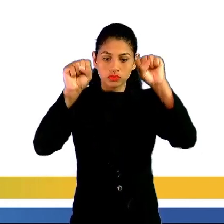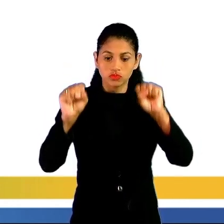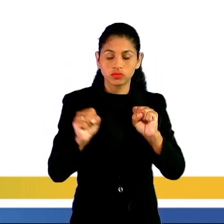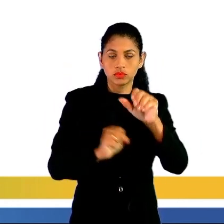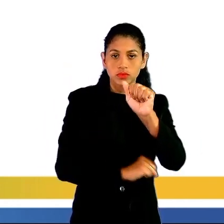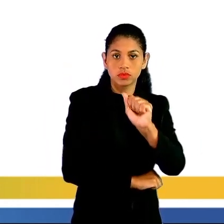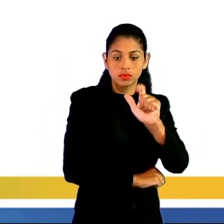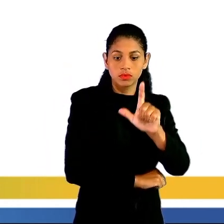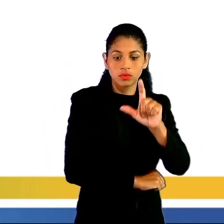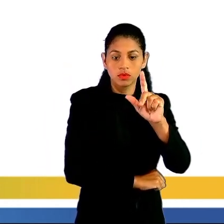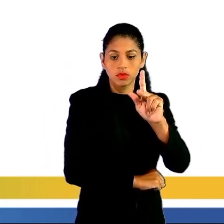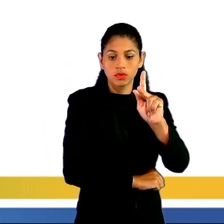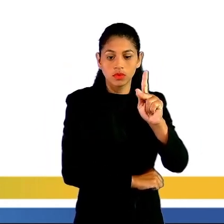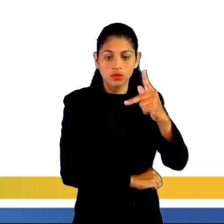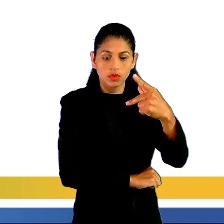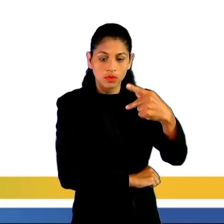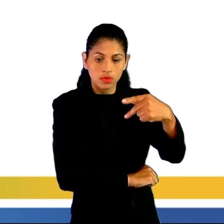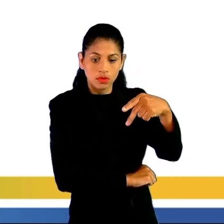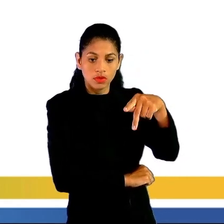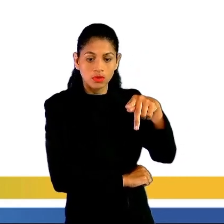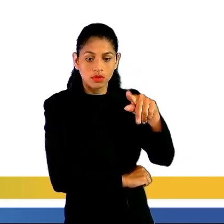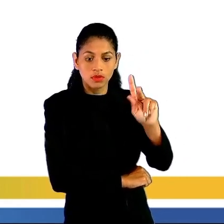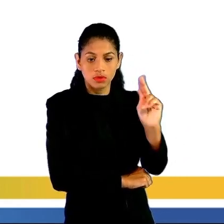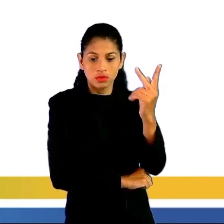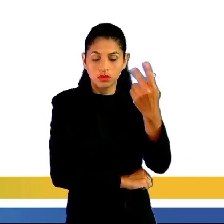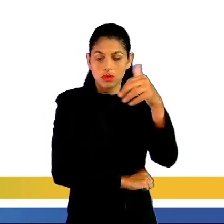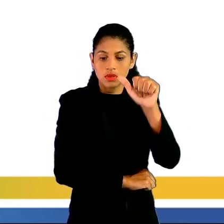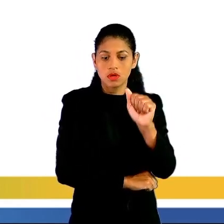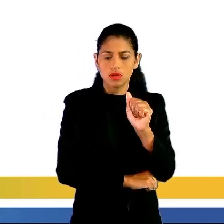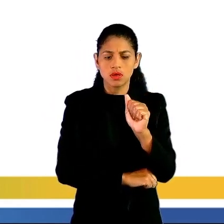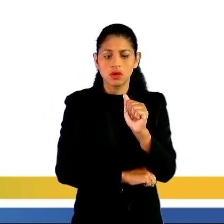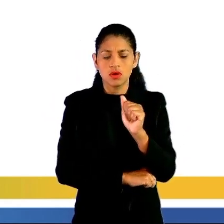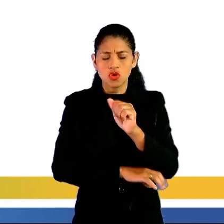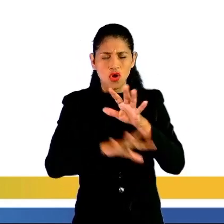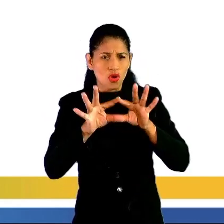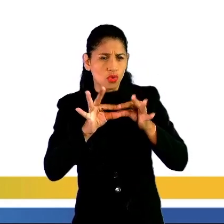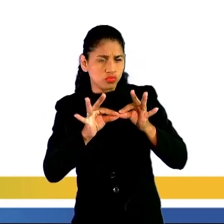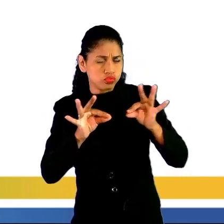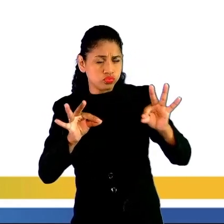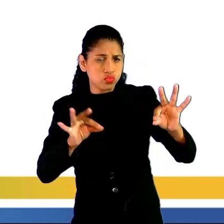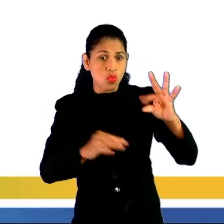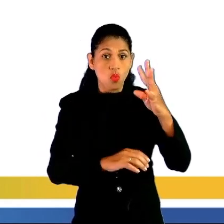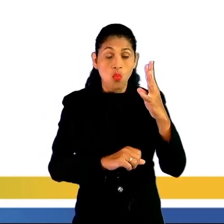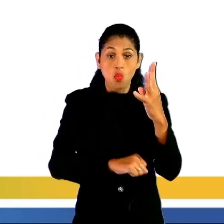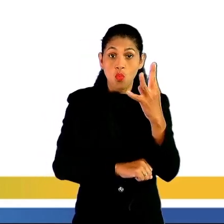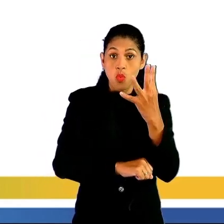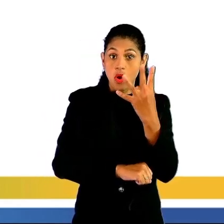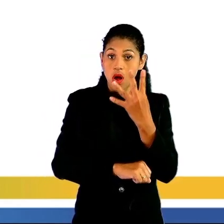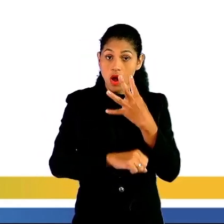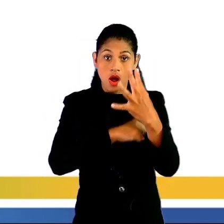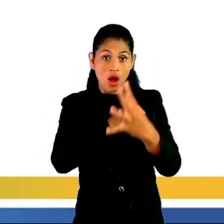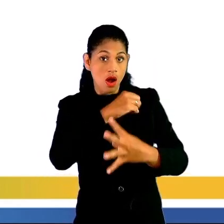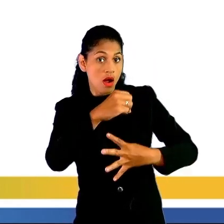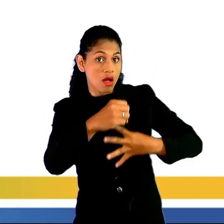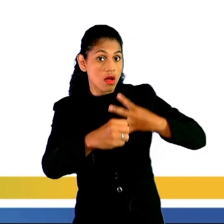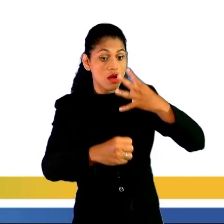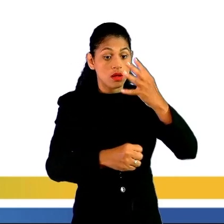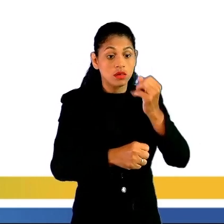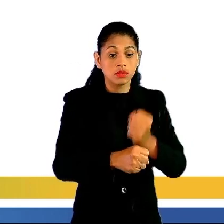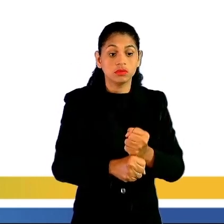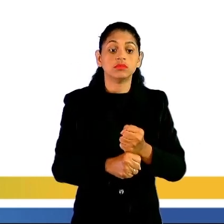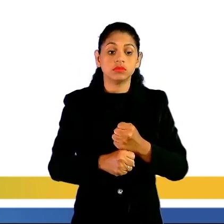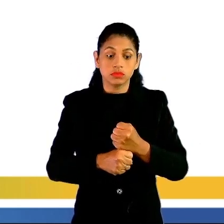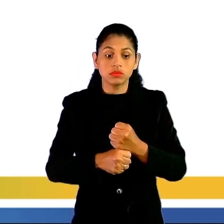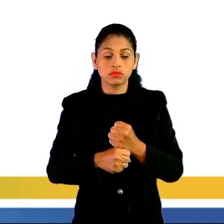de 4 anos-luz da Terra. Pode-se afirmar que a distância entre esse sistema e a Terra em